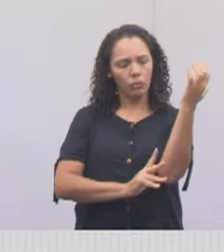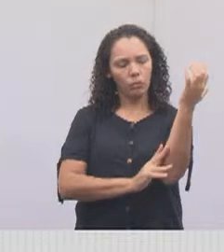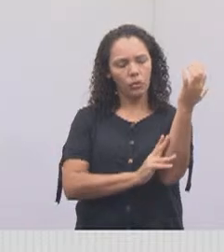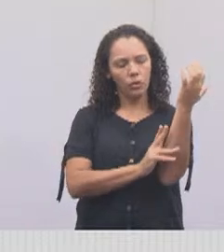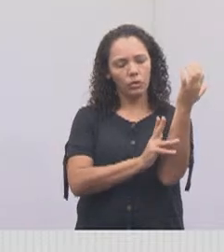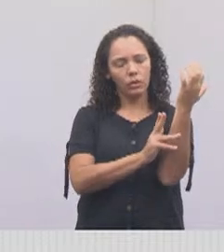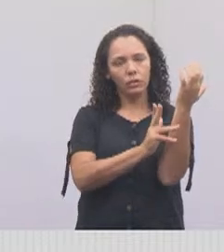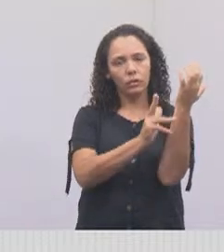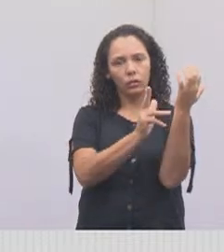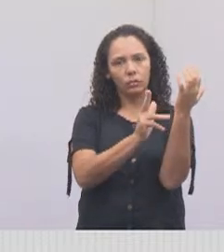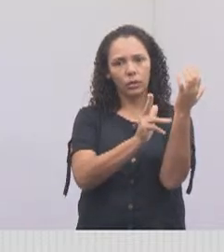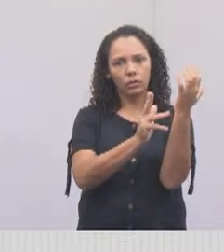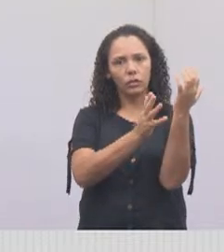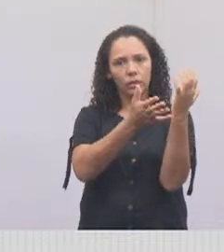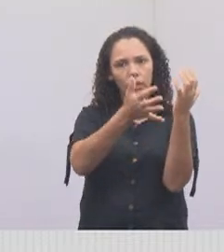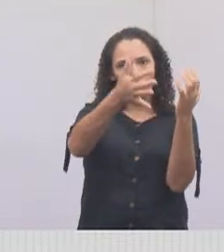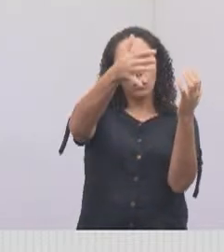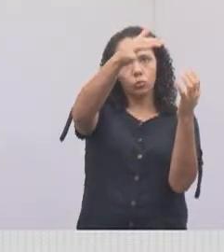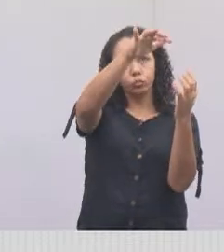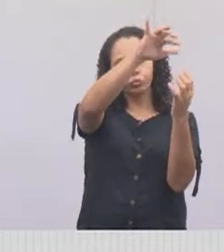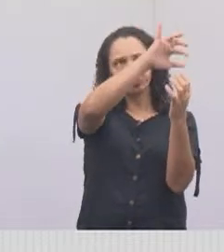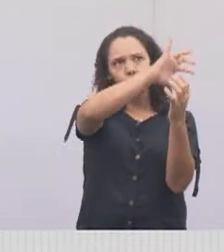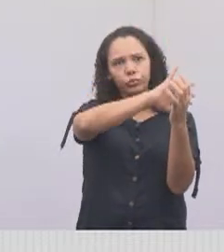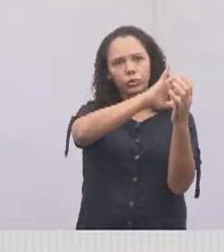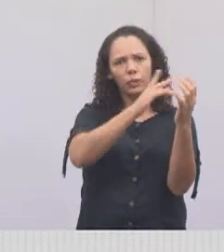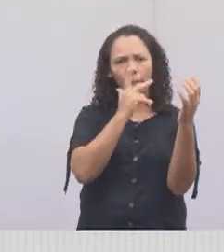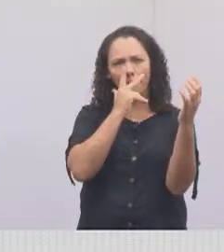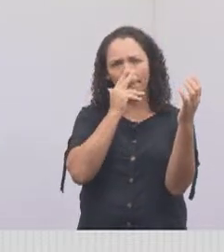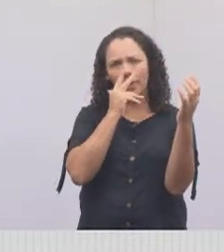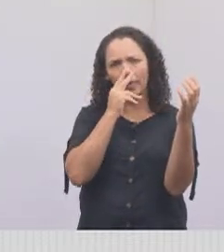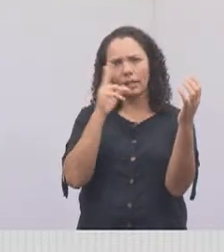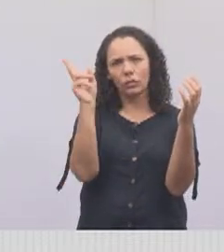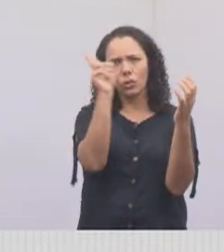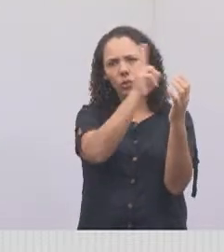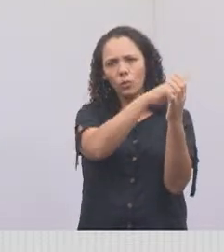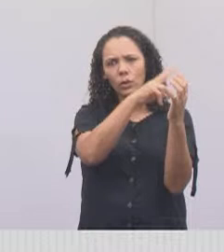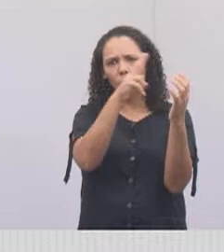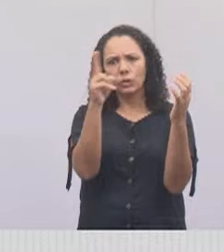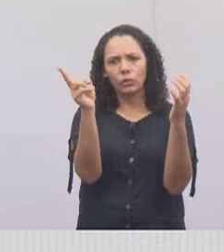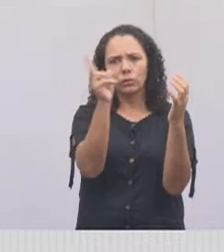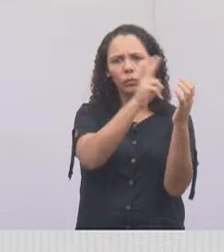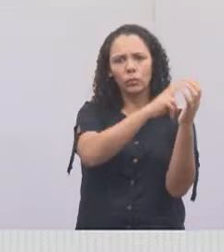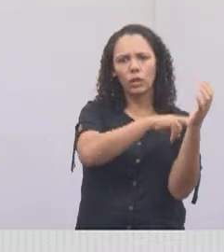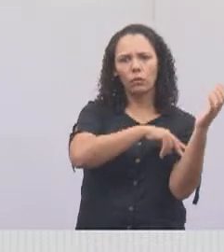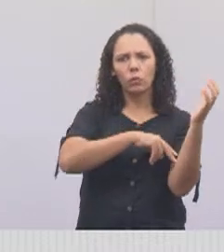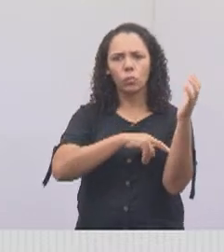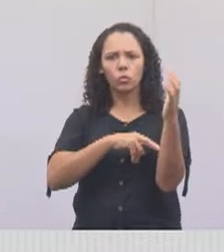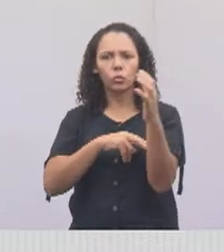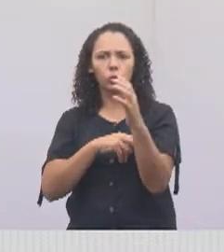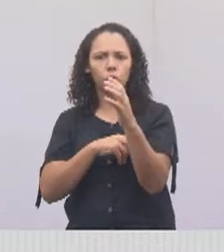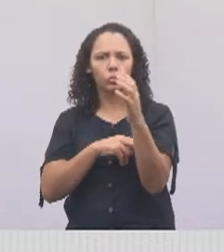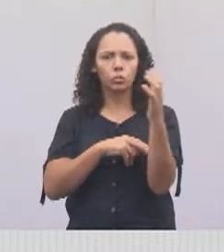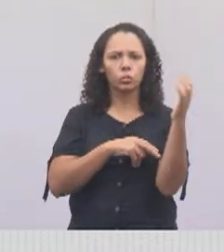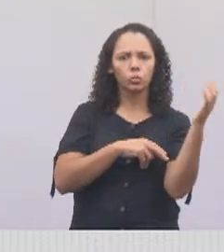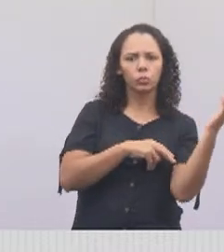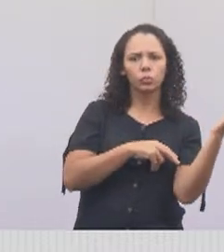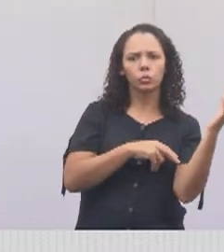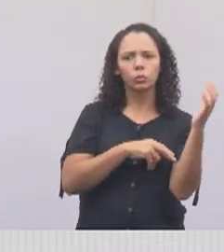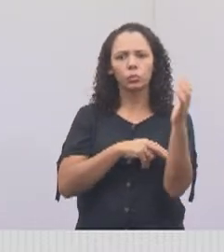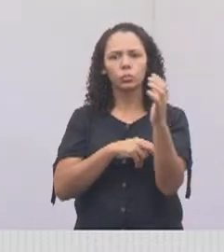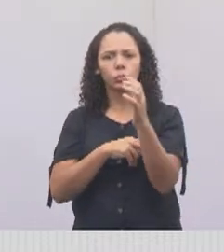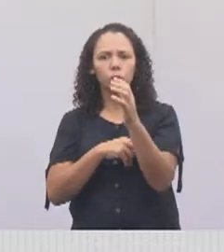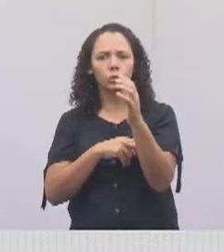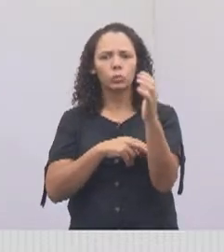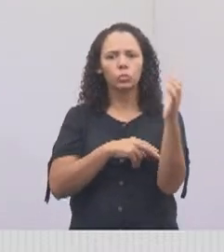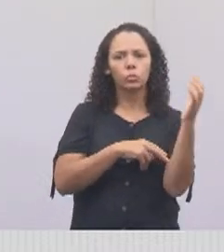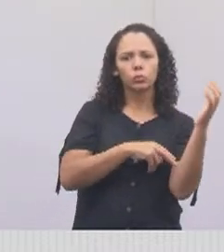feito, e a copa fica cheia, não dá a impressão que o vento bate lá e vai empurrando cada vez mais a árvore, porque o vento passa por